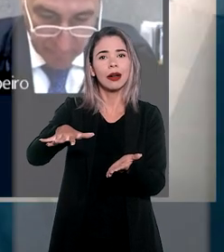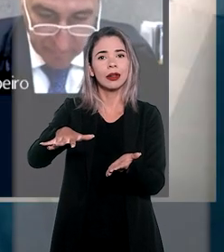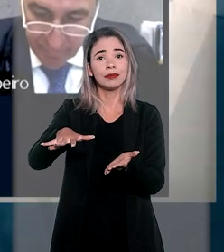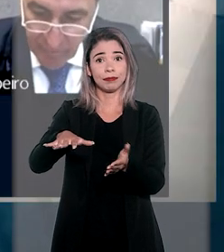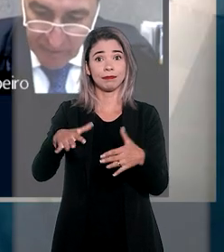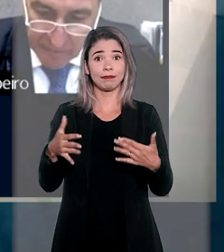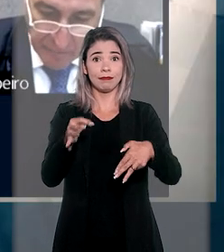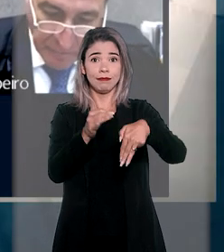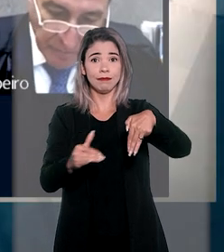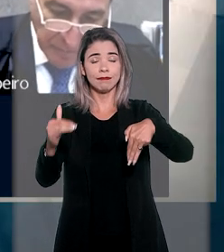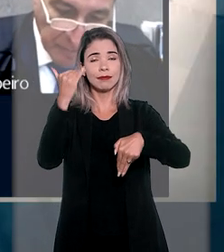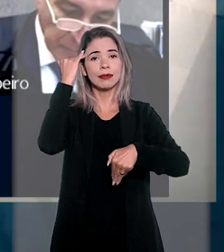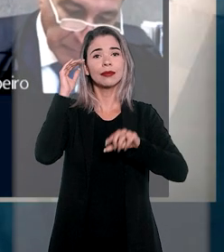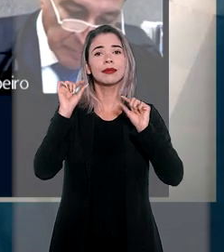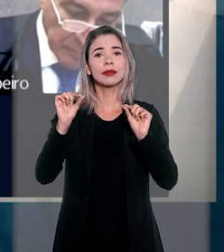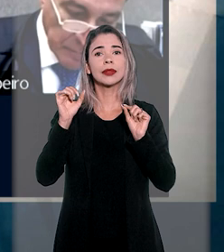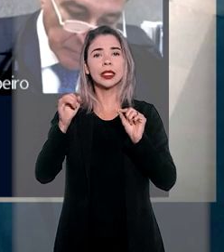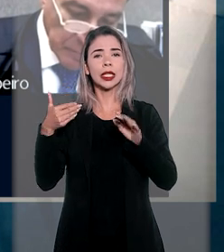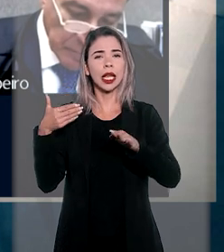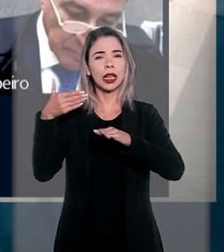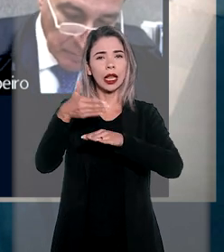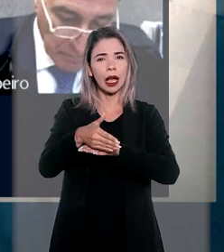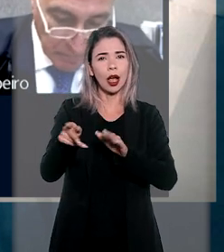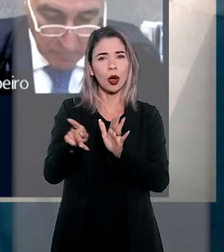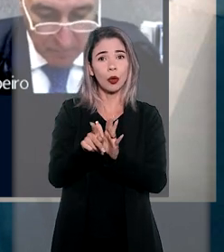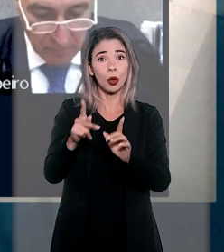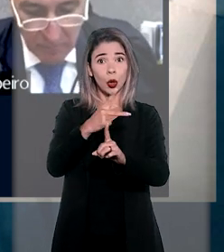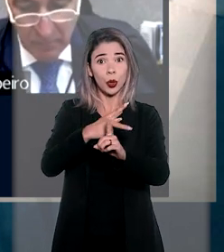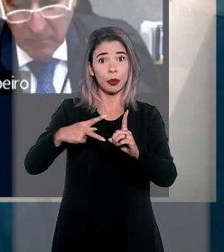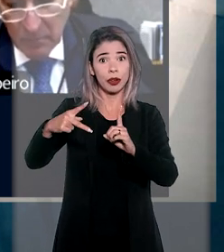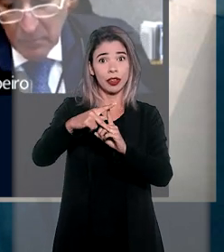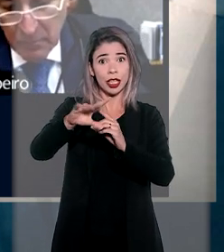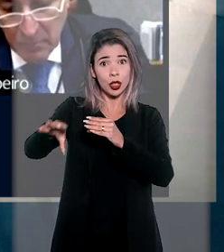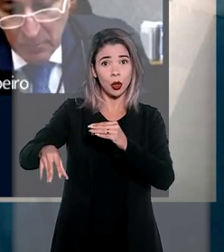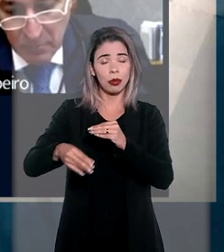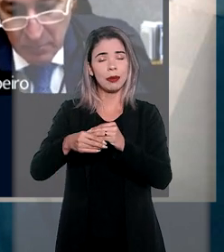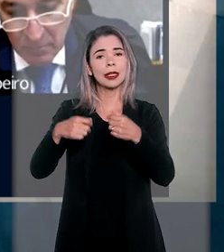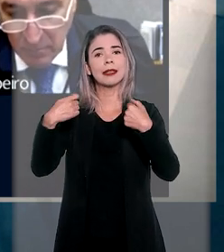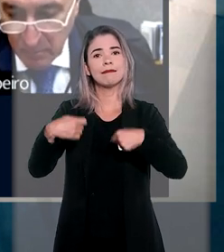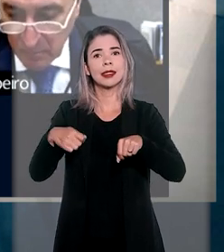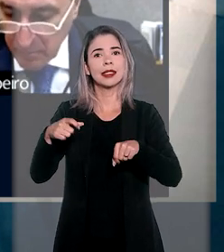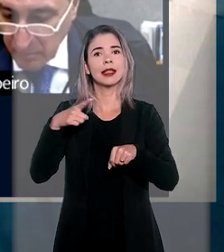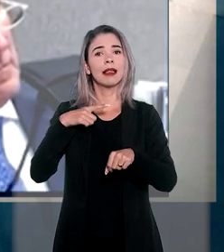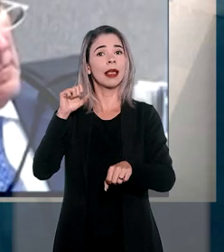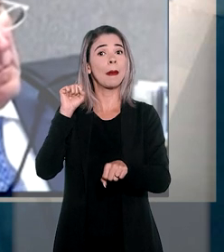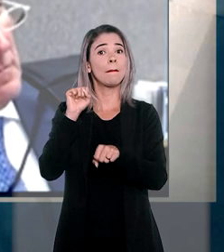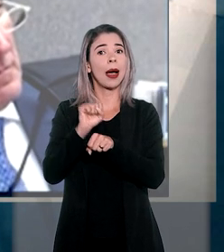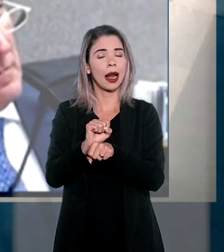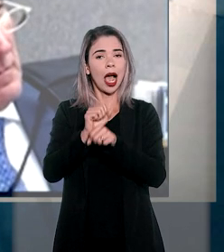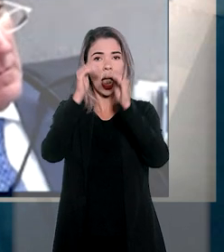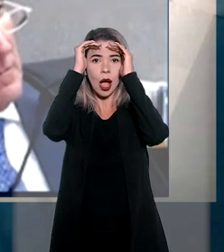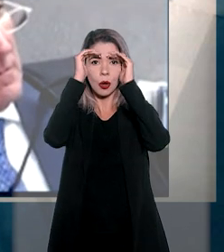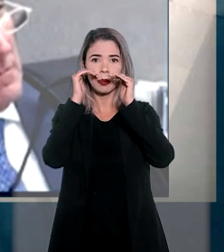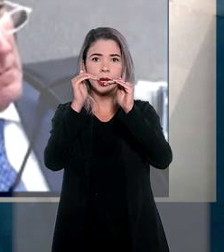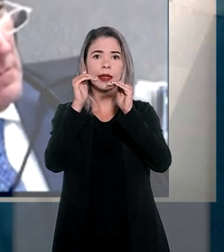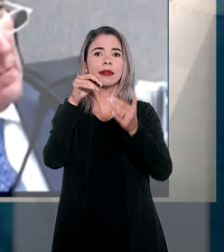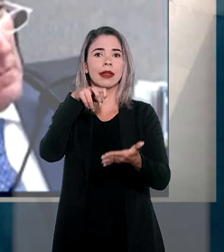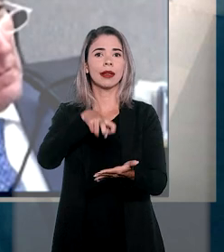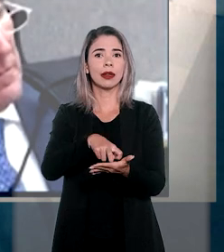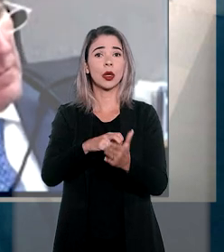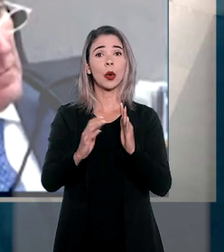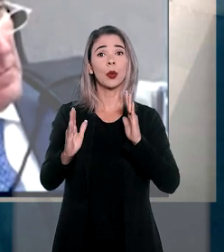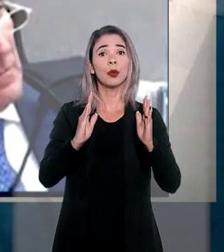ministros entenderam que nas hipóteses de intervenção em entidade de previdência complementar é cabível a suspensão do cumprimento de